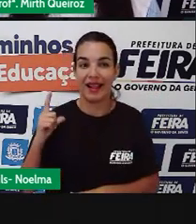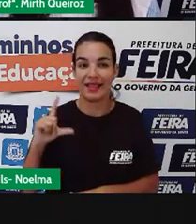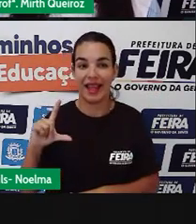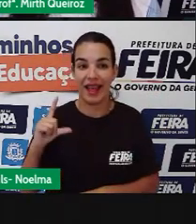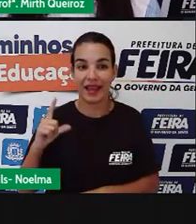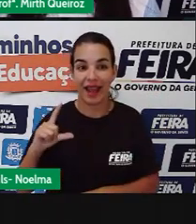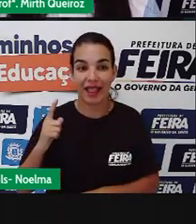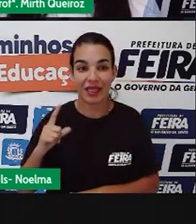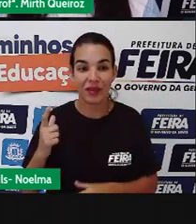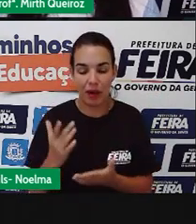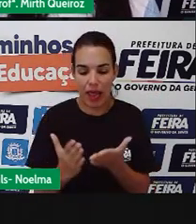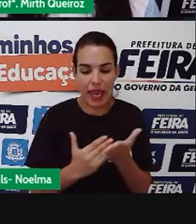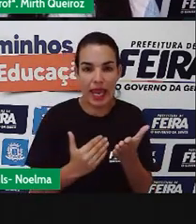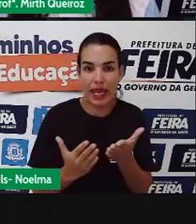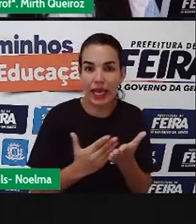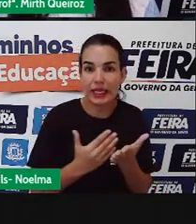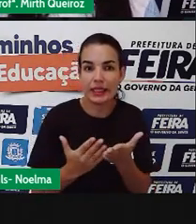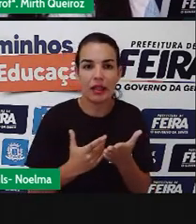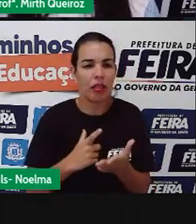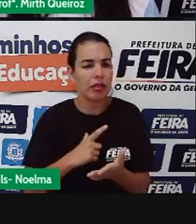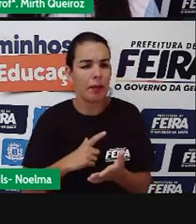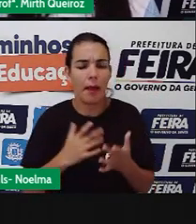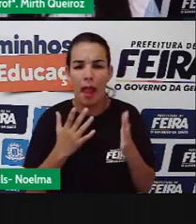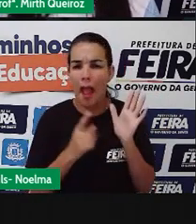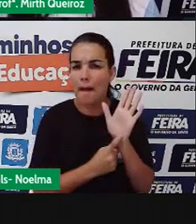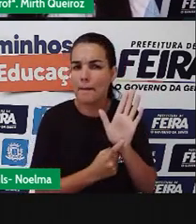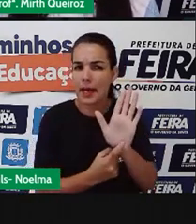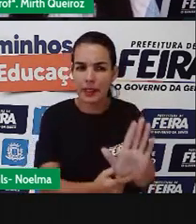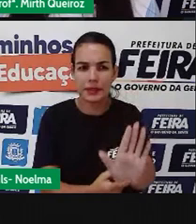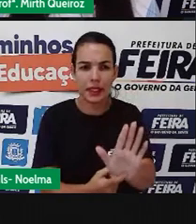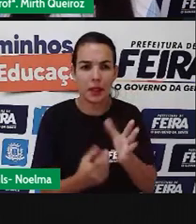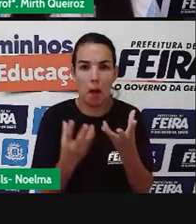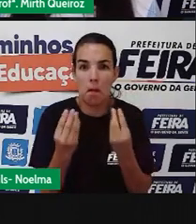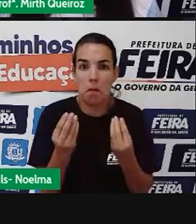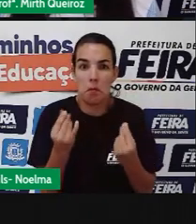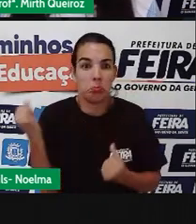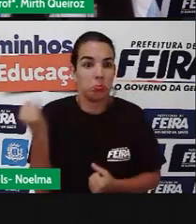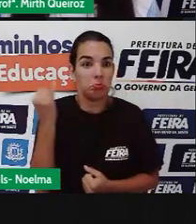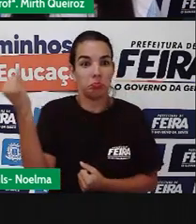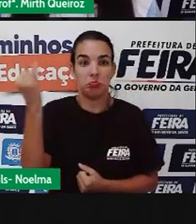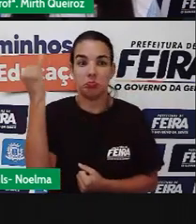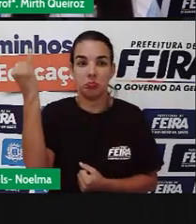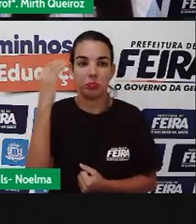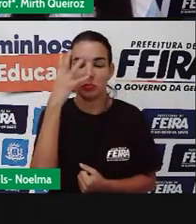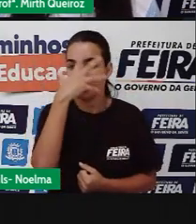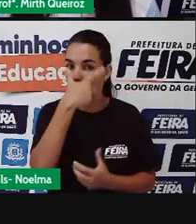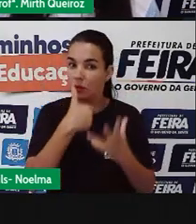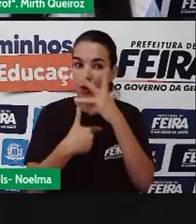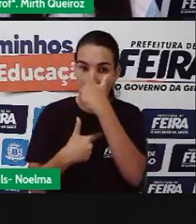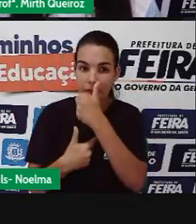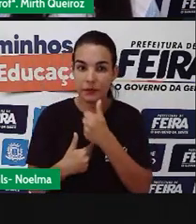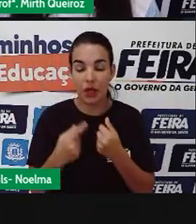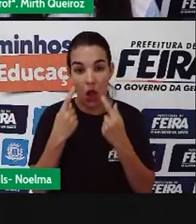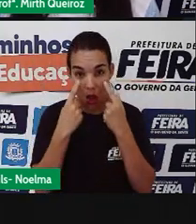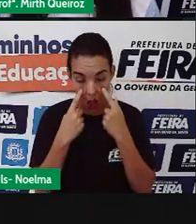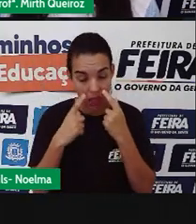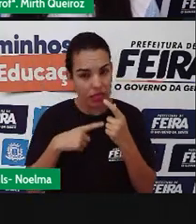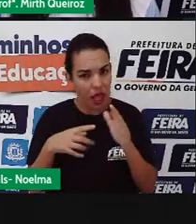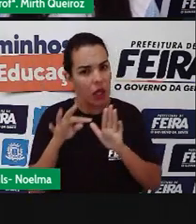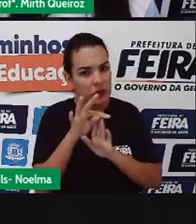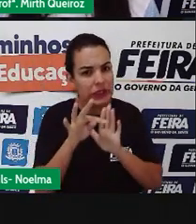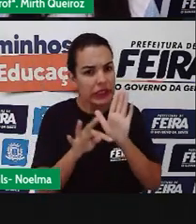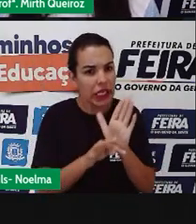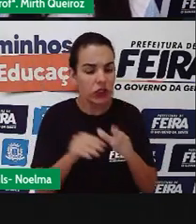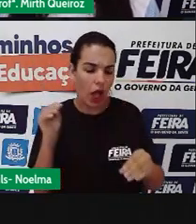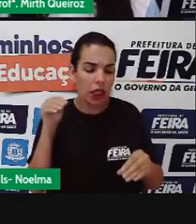Observem aí essas capas dos livros, né? Que é uma obra de arte também. Além do próprio texto em si, da